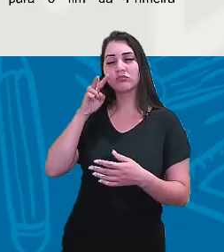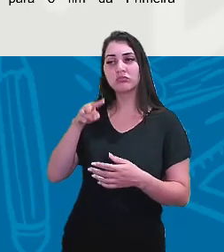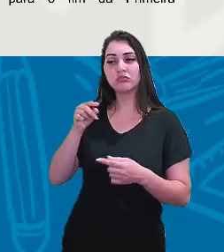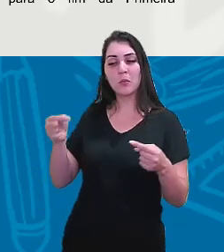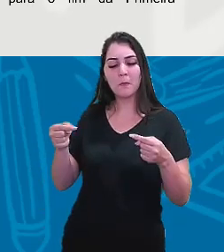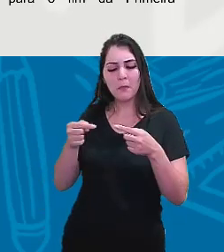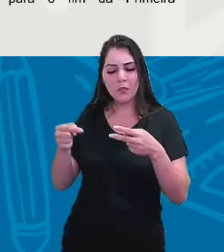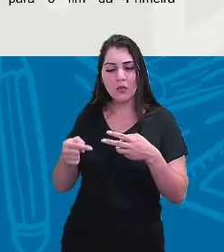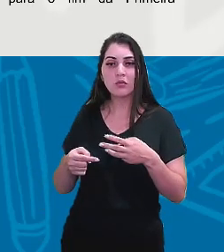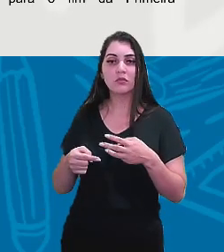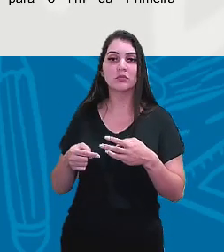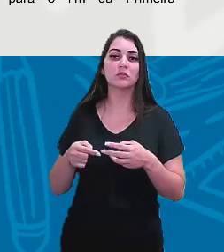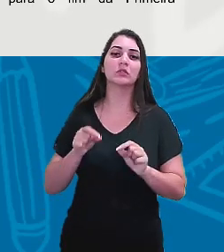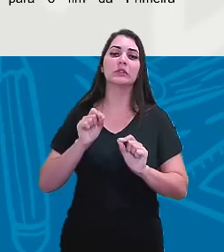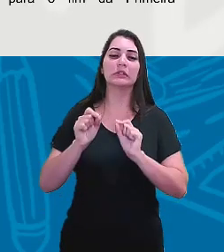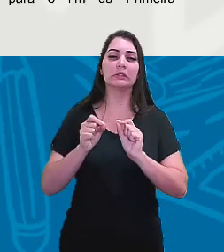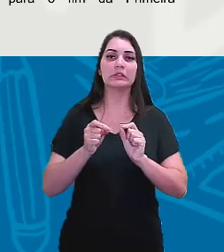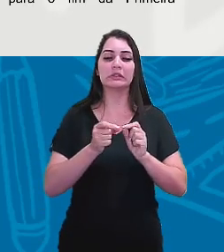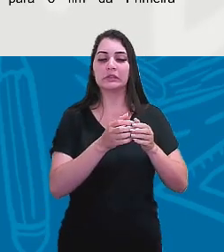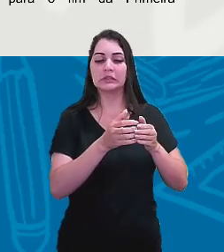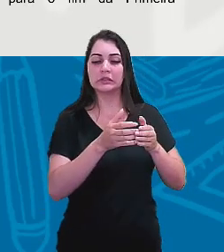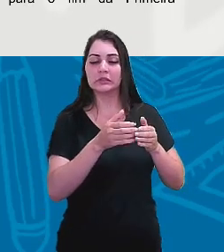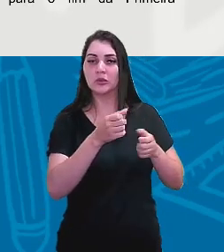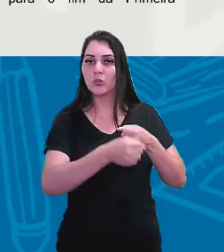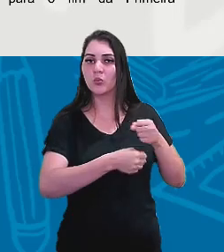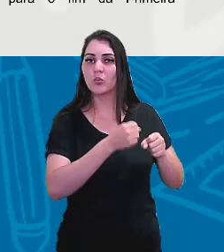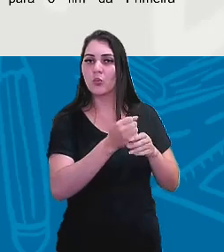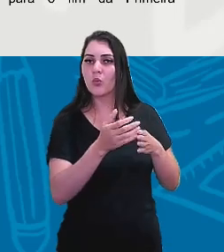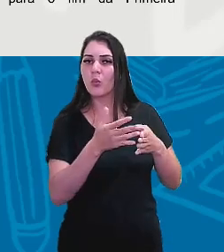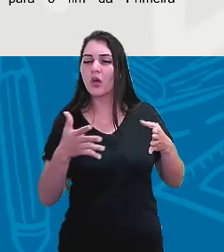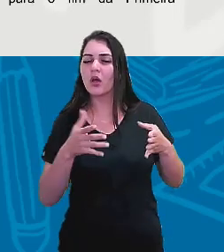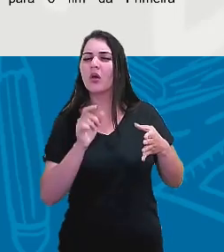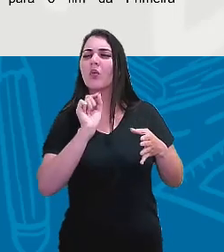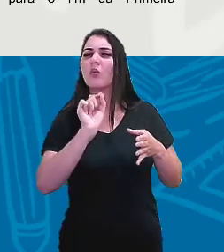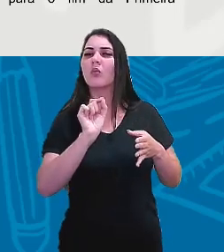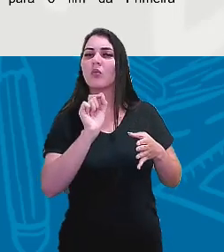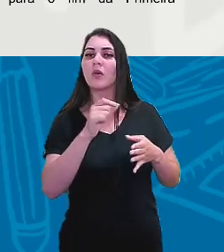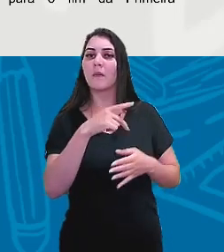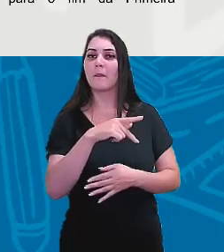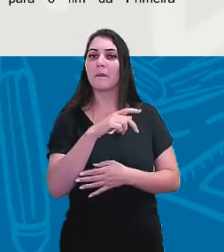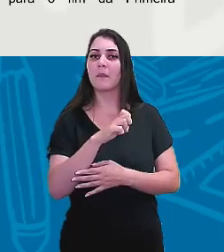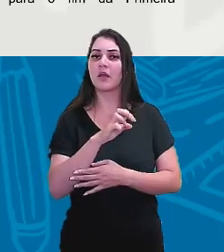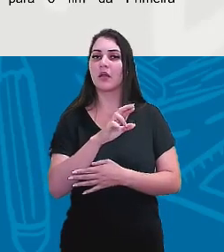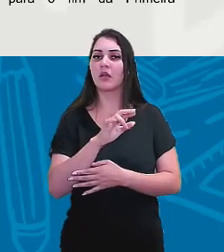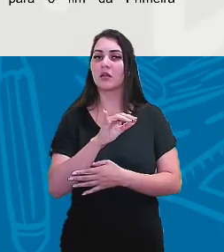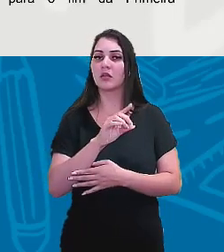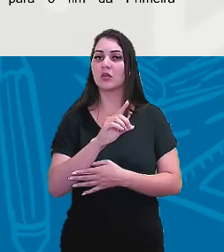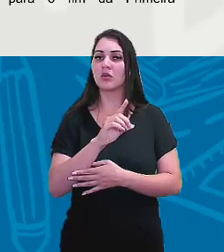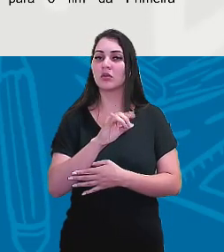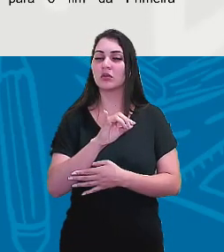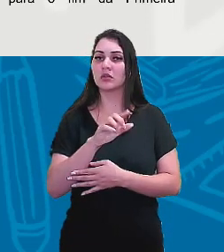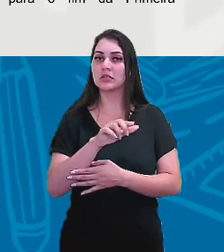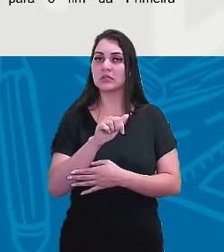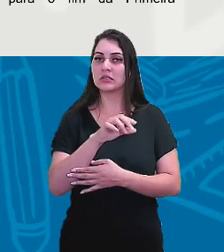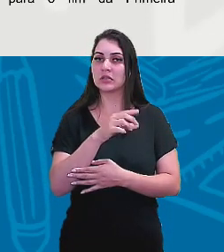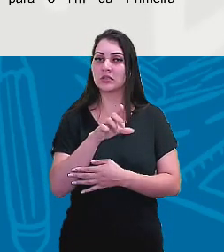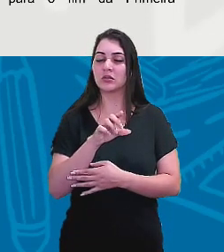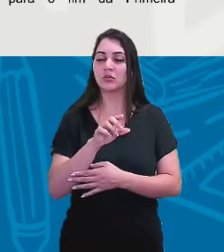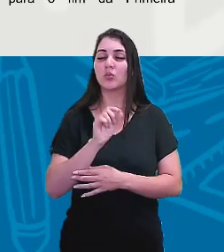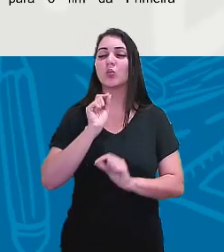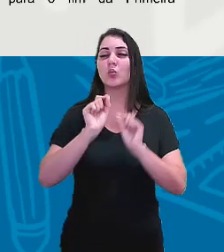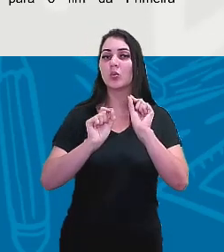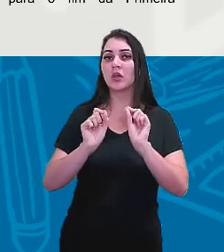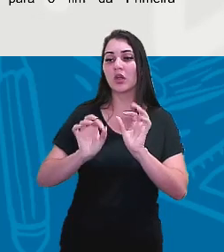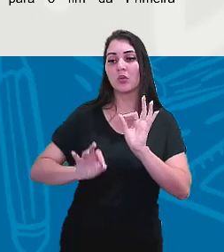né? Dessa periodização, que é a periodização. Seria a organização da história